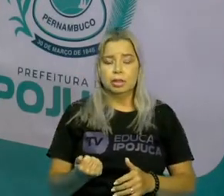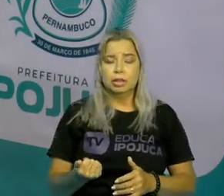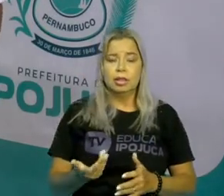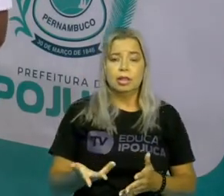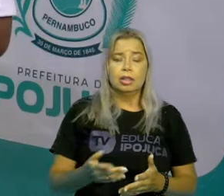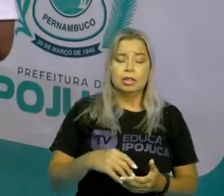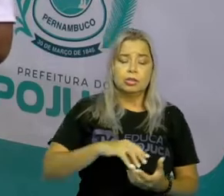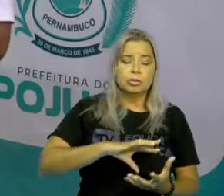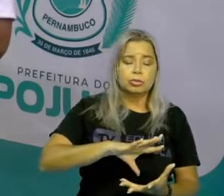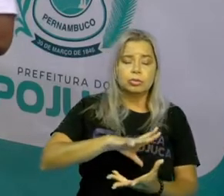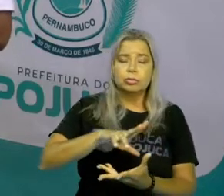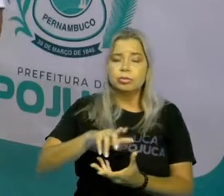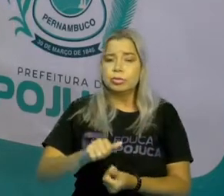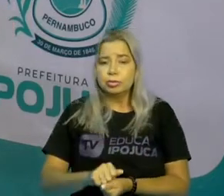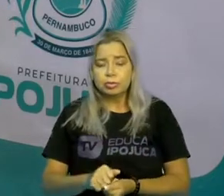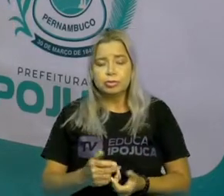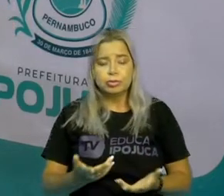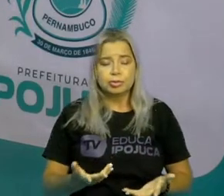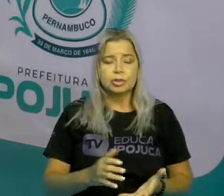nossa aula hoje.